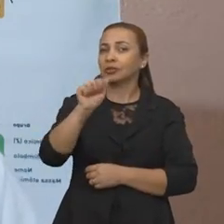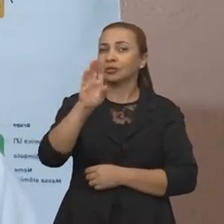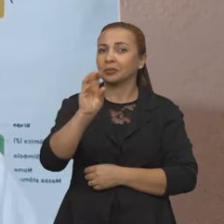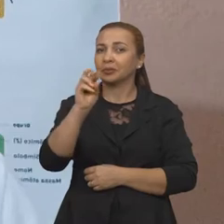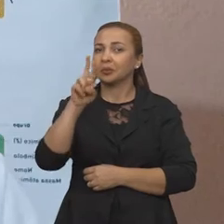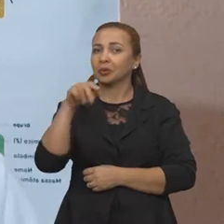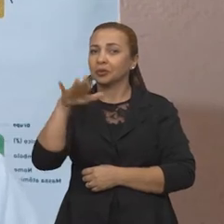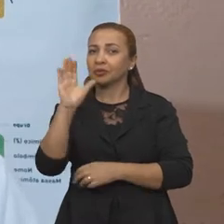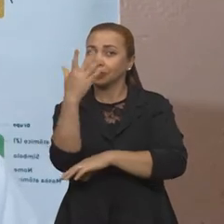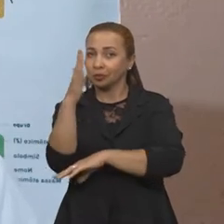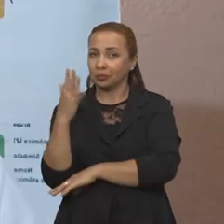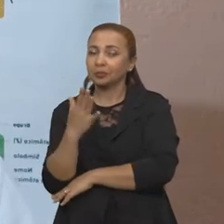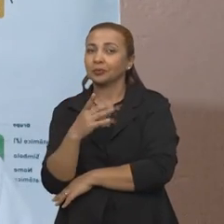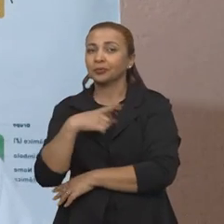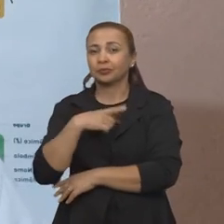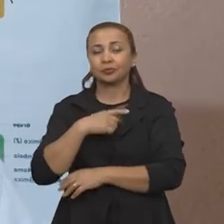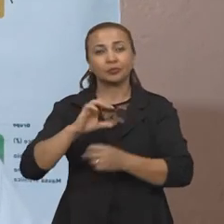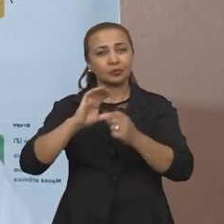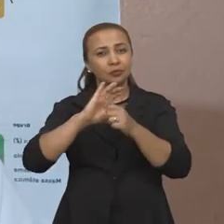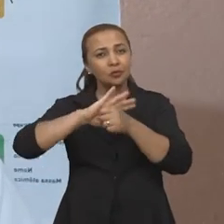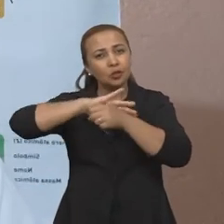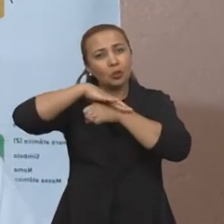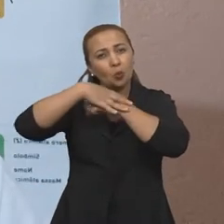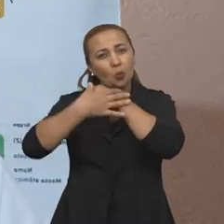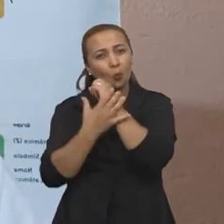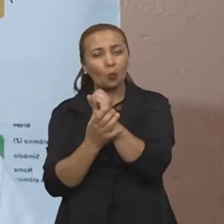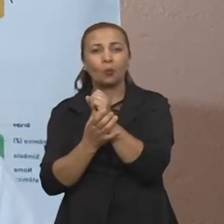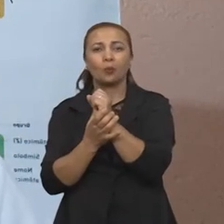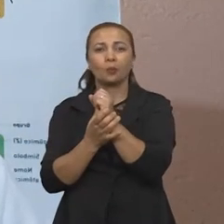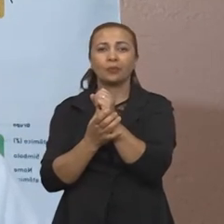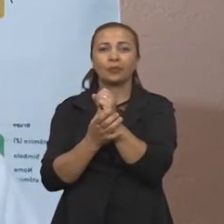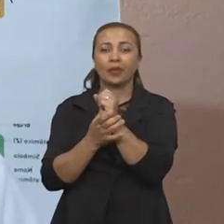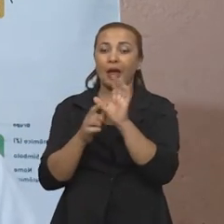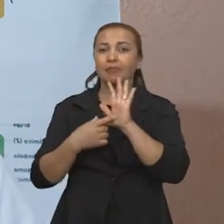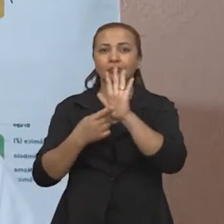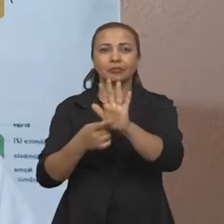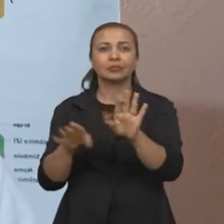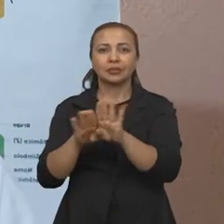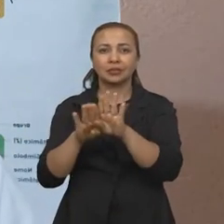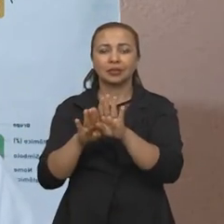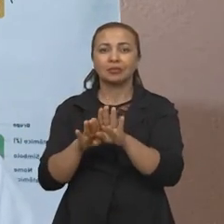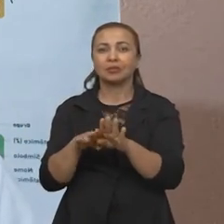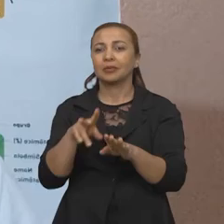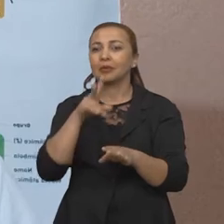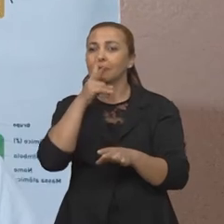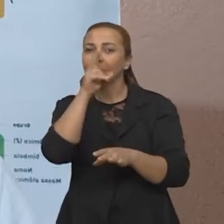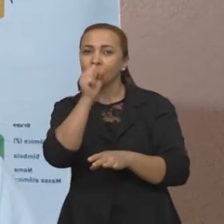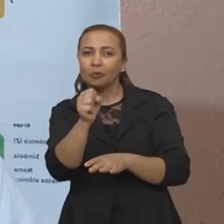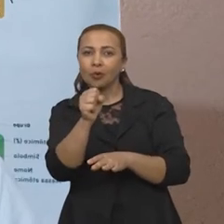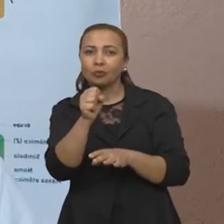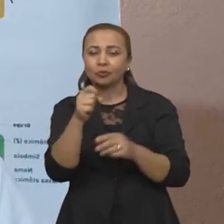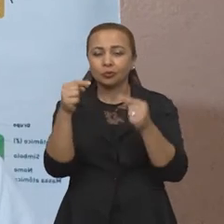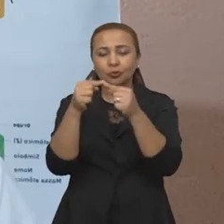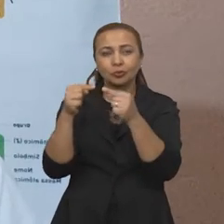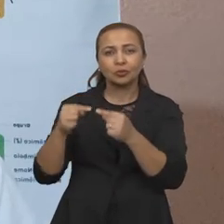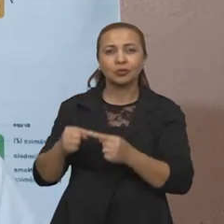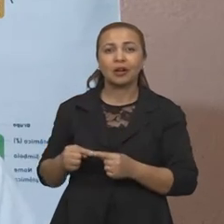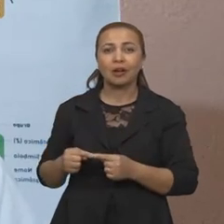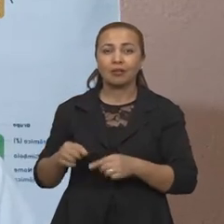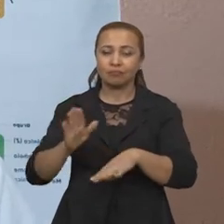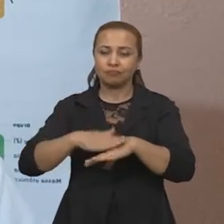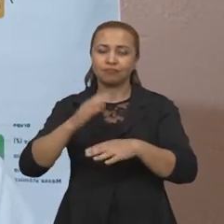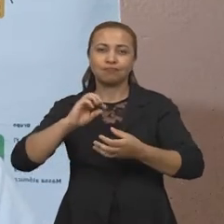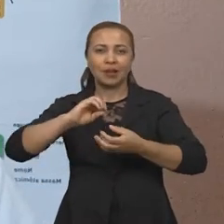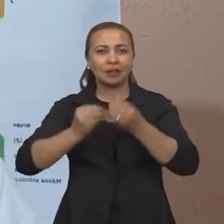especialmente aqueles que possuíam um anel imidazólico em sua constituição, apresentavam fortes interações com os principais